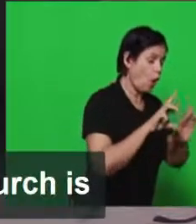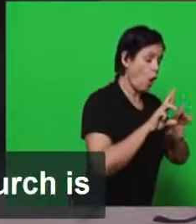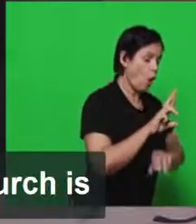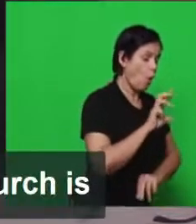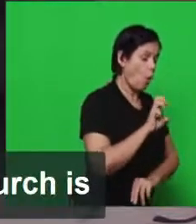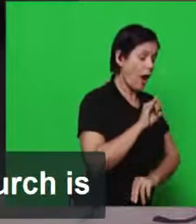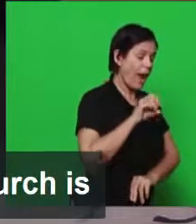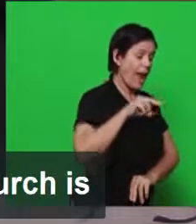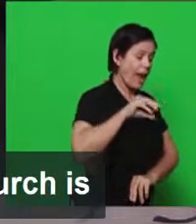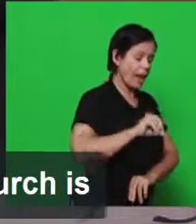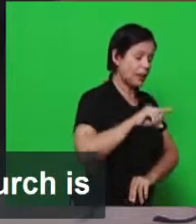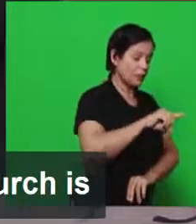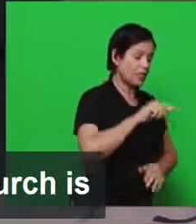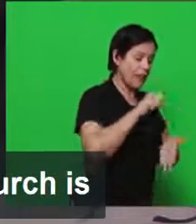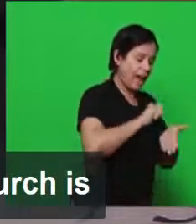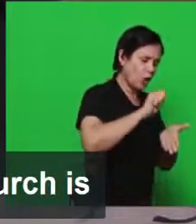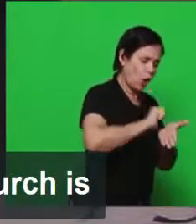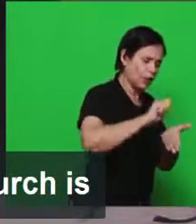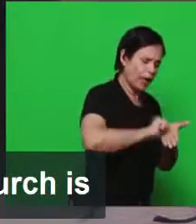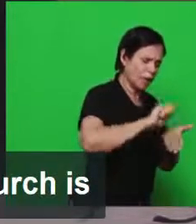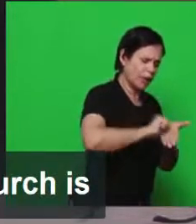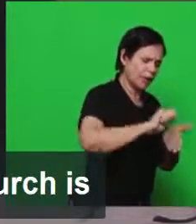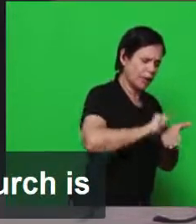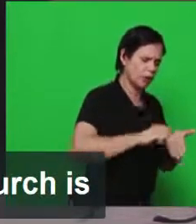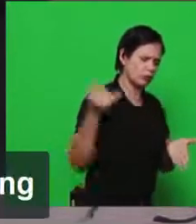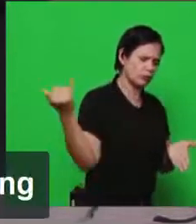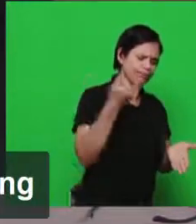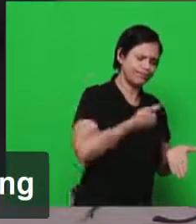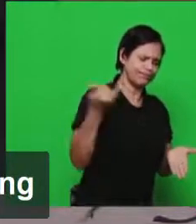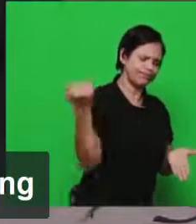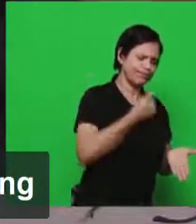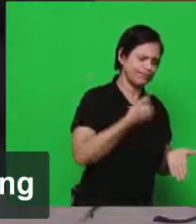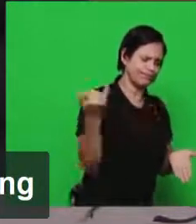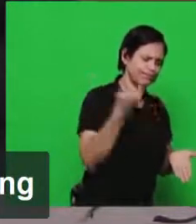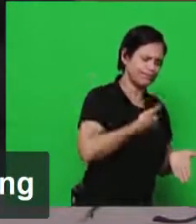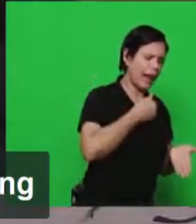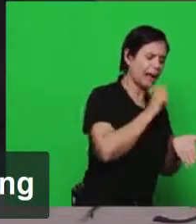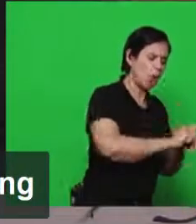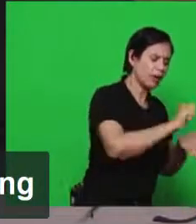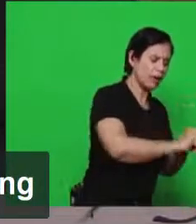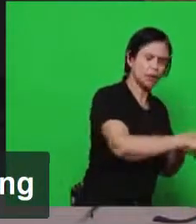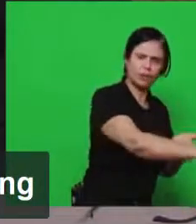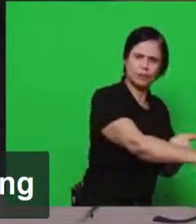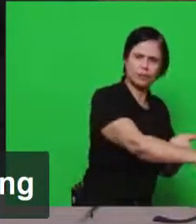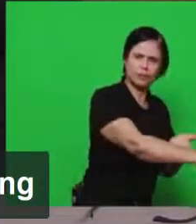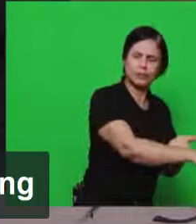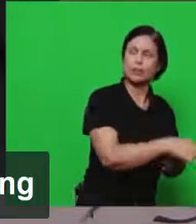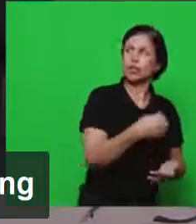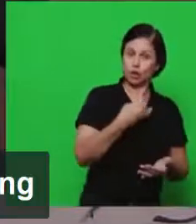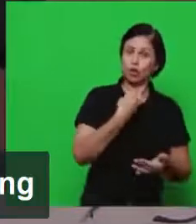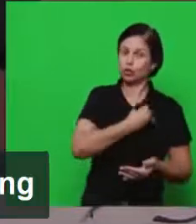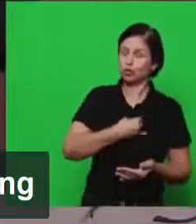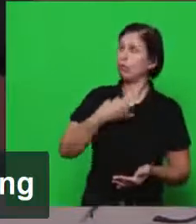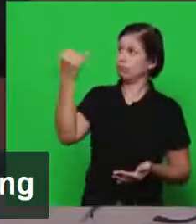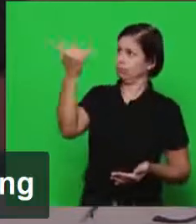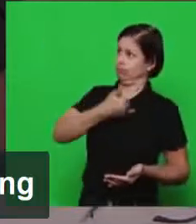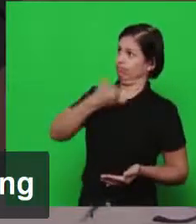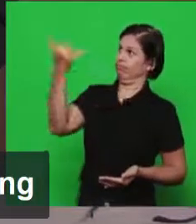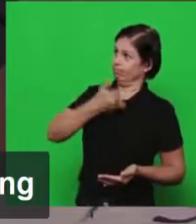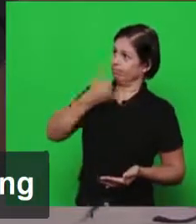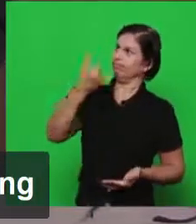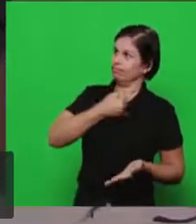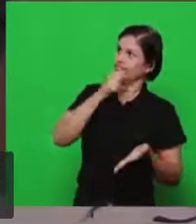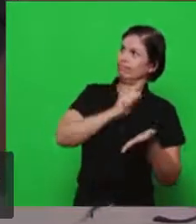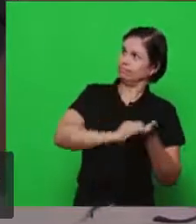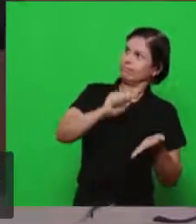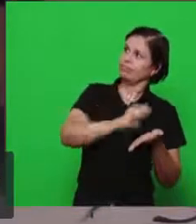sete cartas todos toda a história da igreja está aqui olha aqui e eu vou não precisar falar